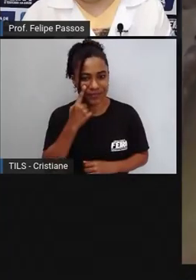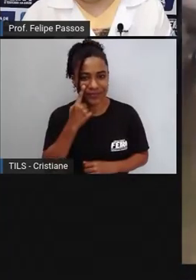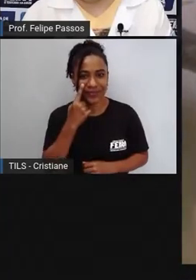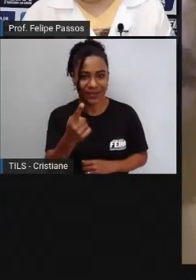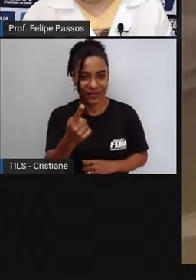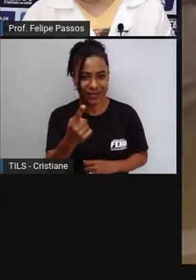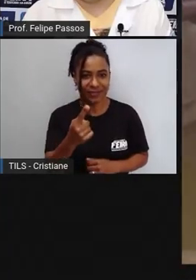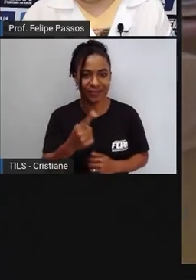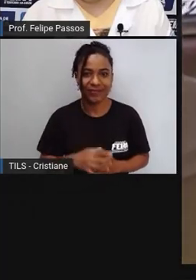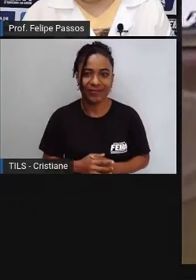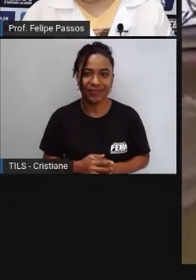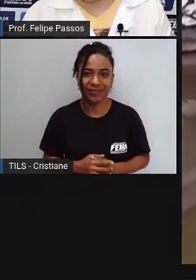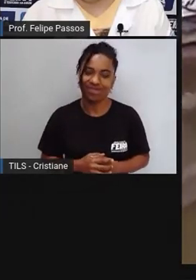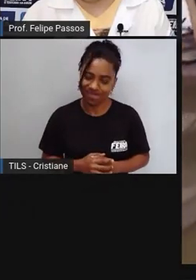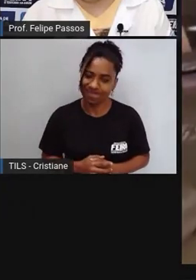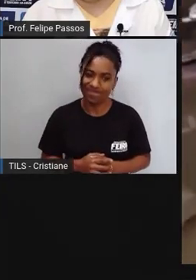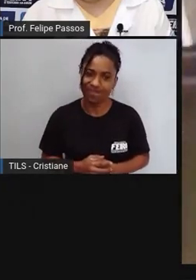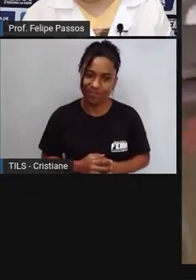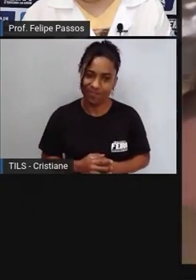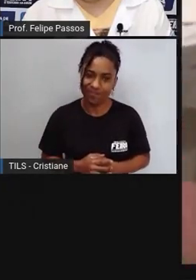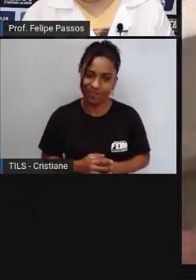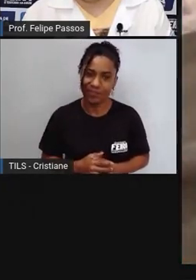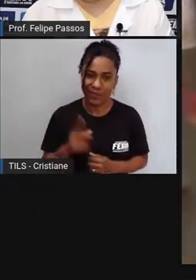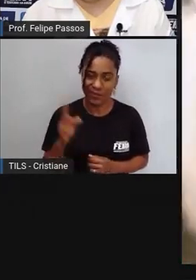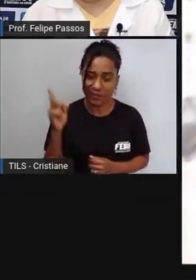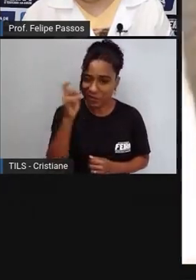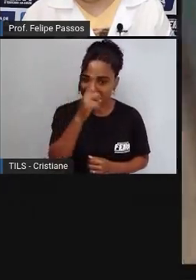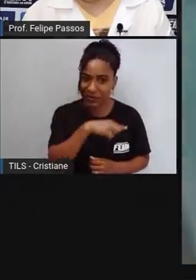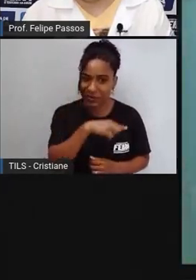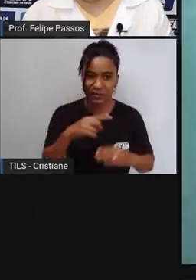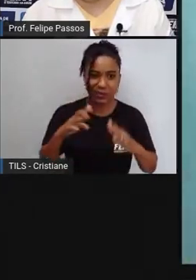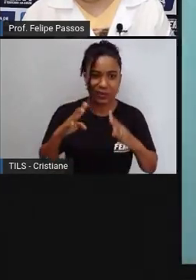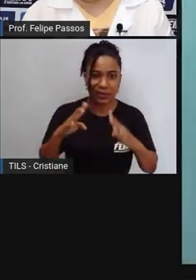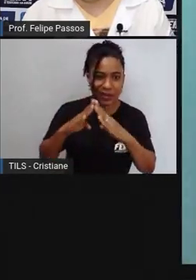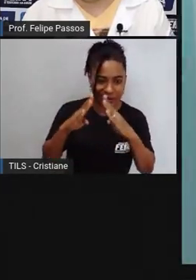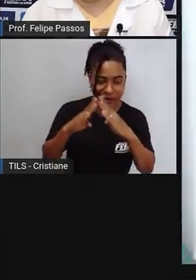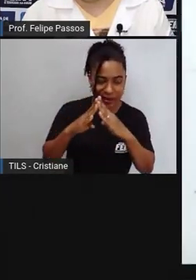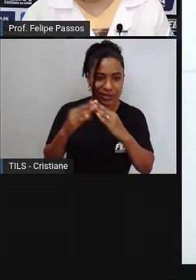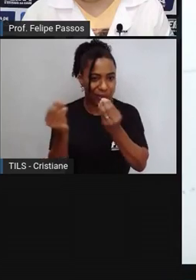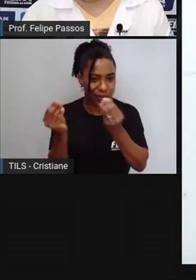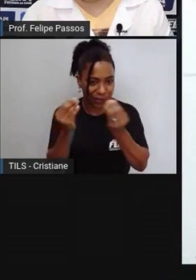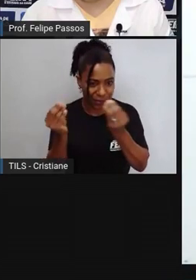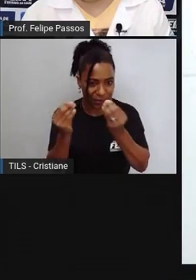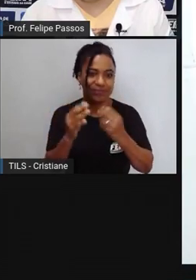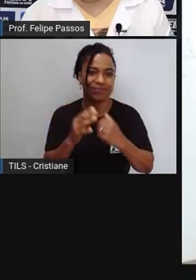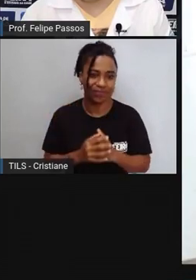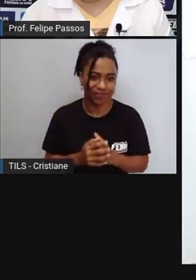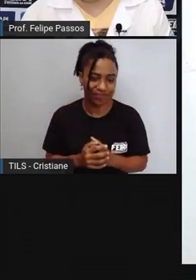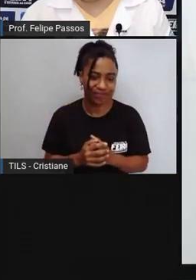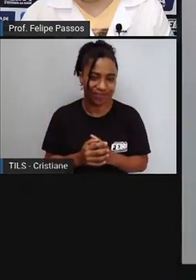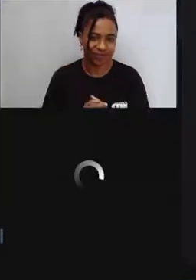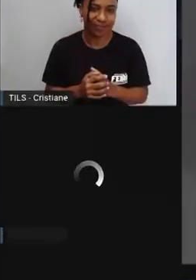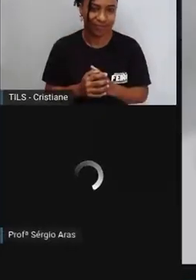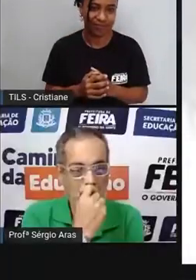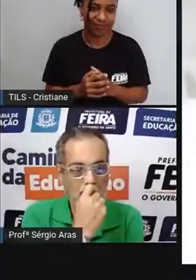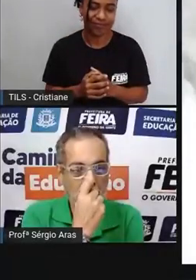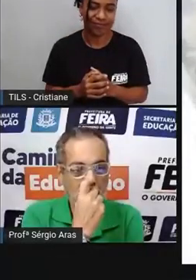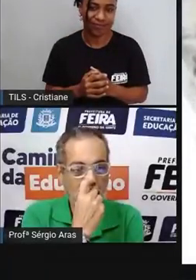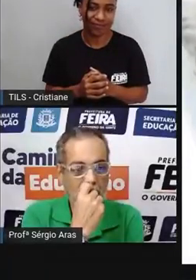é triste uma situação dessa eu não tô gostando de saber olhar pro pé do meu cílio ver que meu cílio tá cheio de frieira passou pomada sendo que no outro dia vai voltar